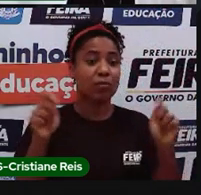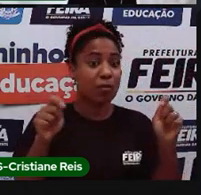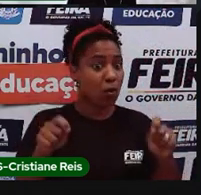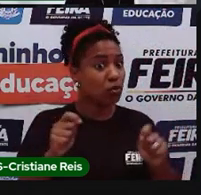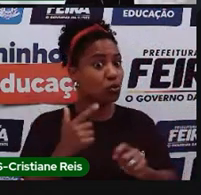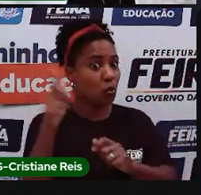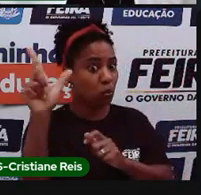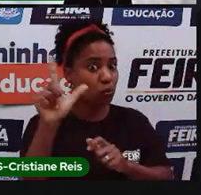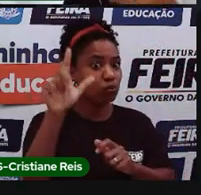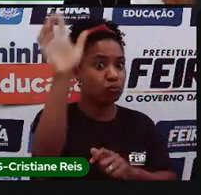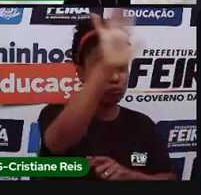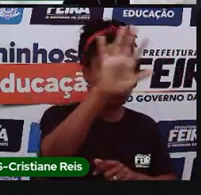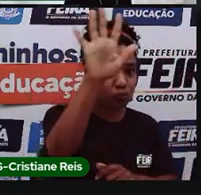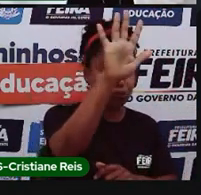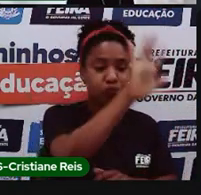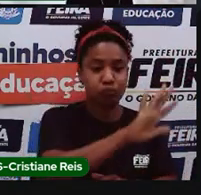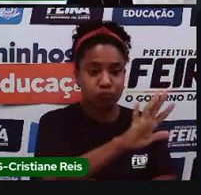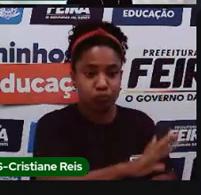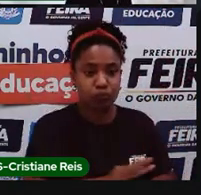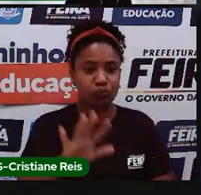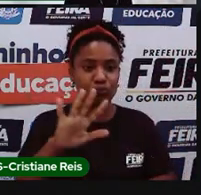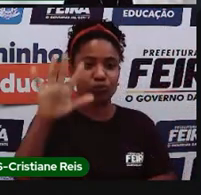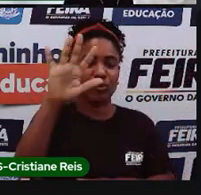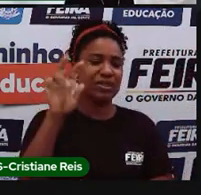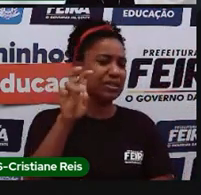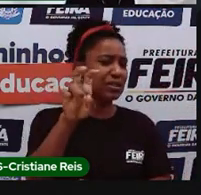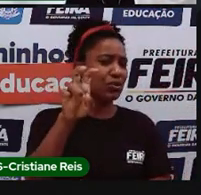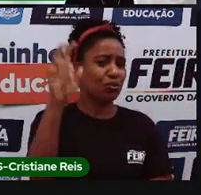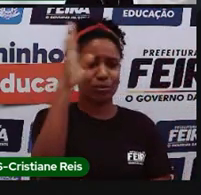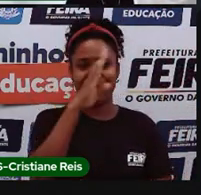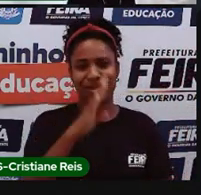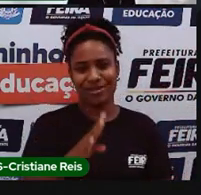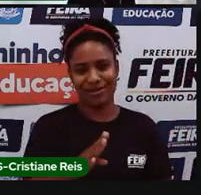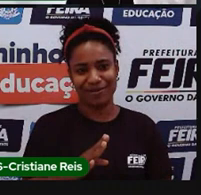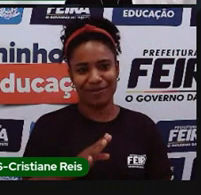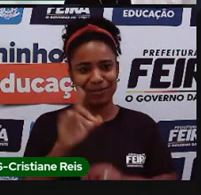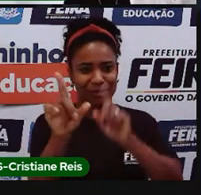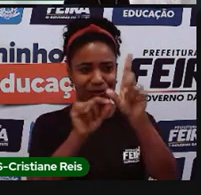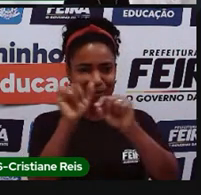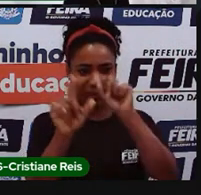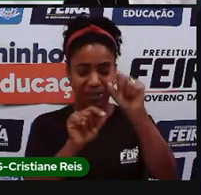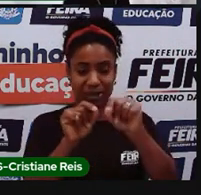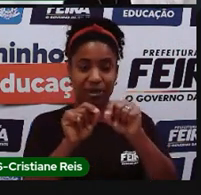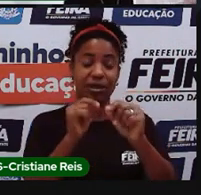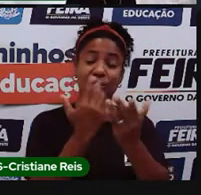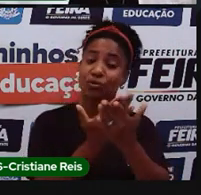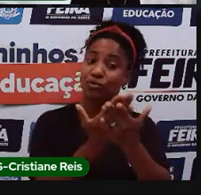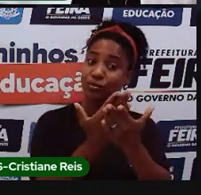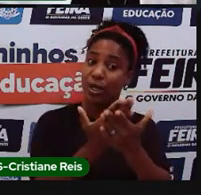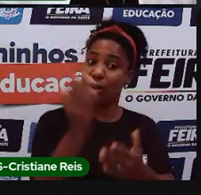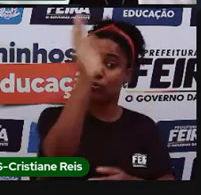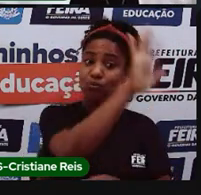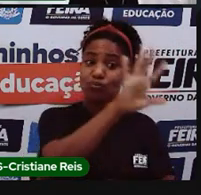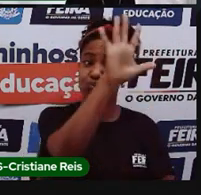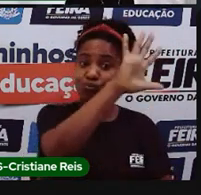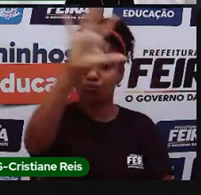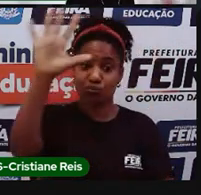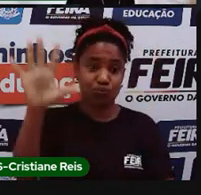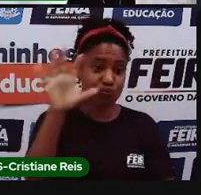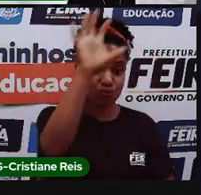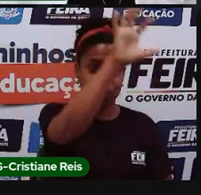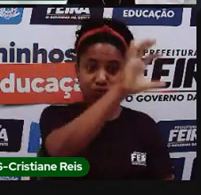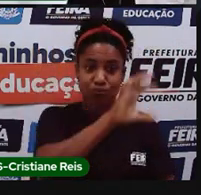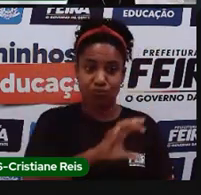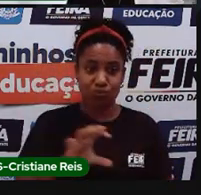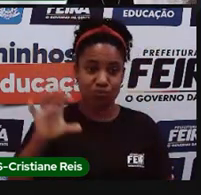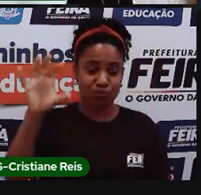regional do Brasil, né, e vem com as cinco regiões. Então, eu não posso chegar e querer estudar as regiões e pegar o mapa político, por